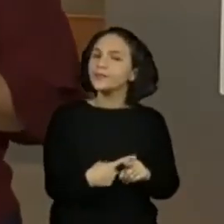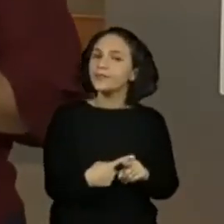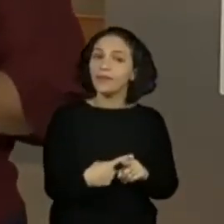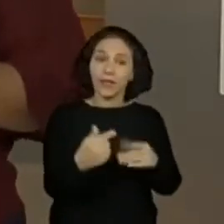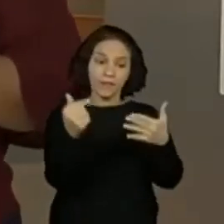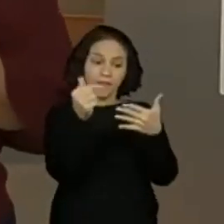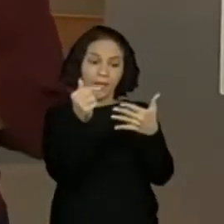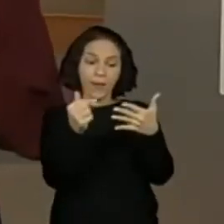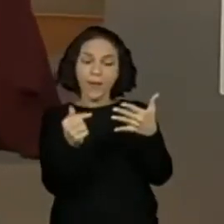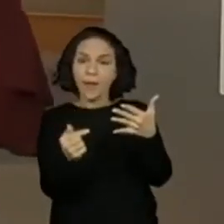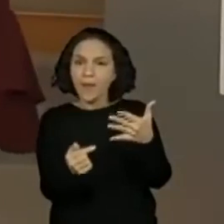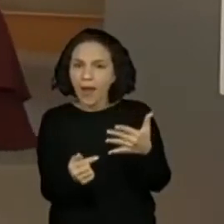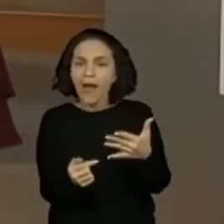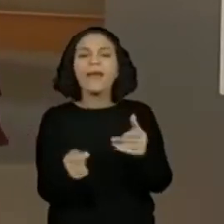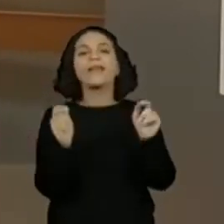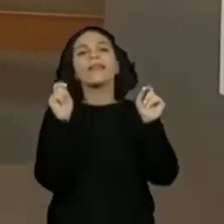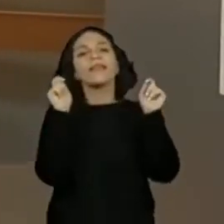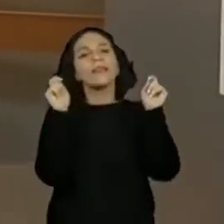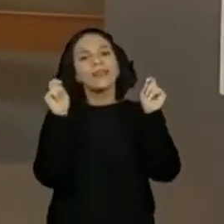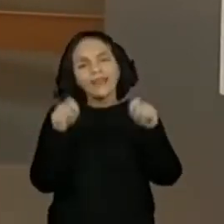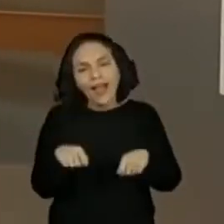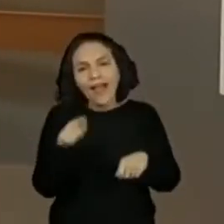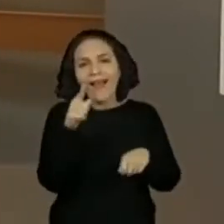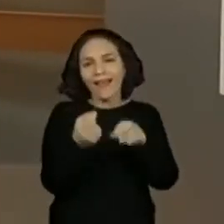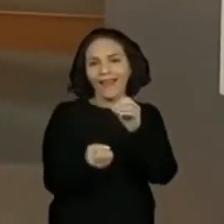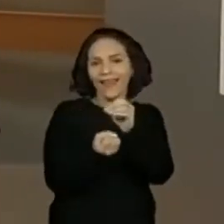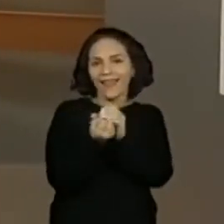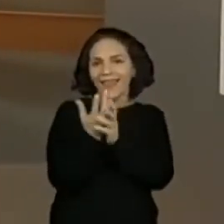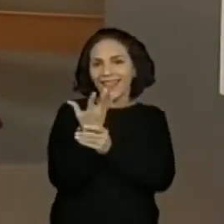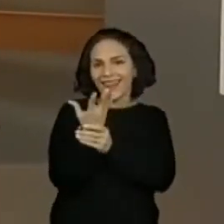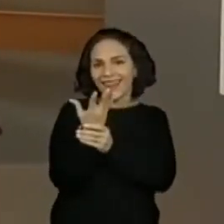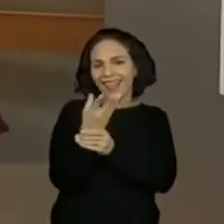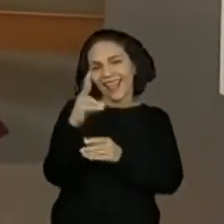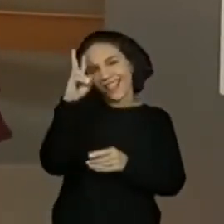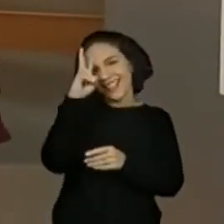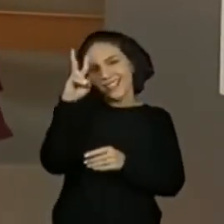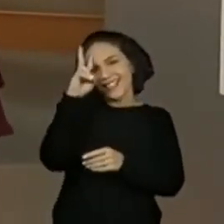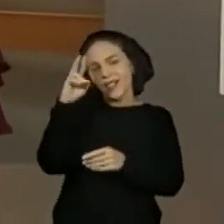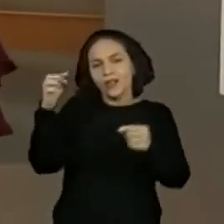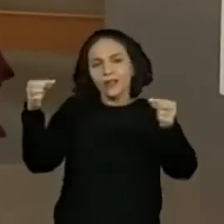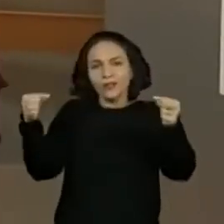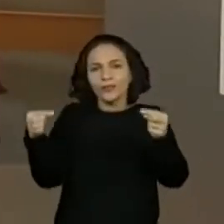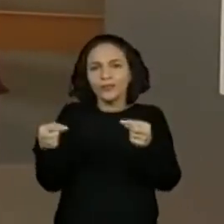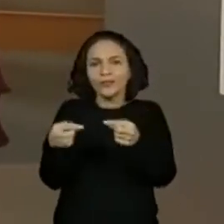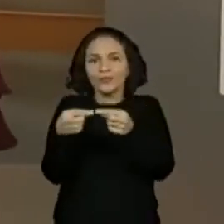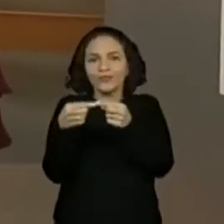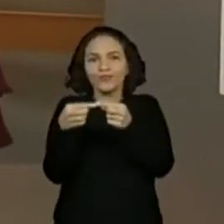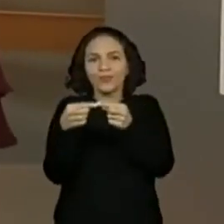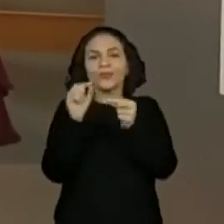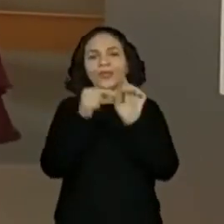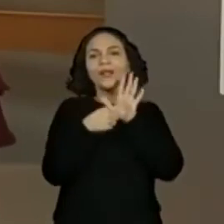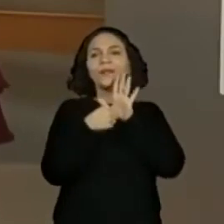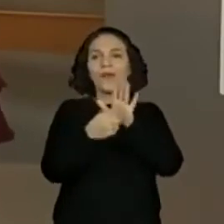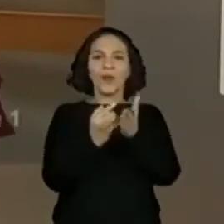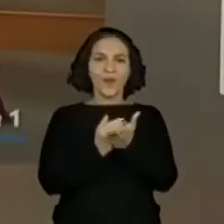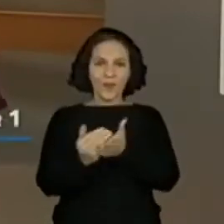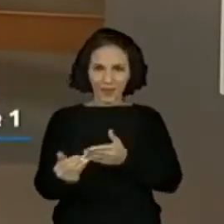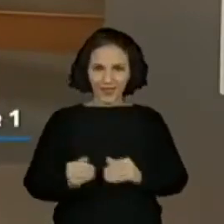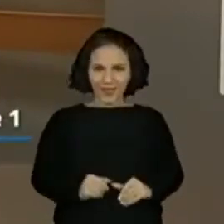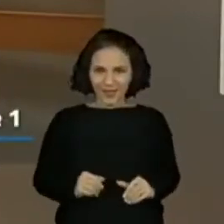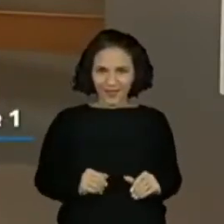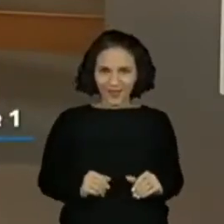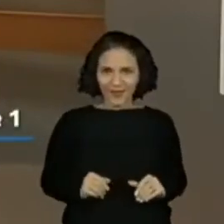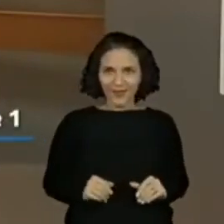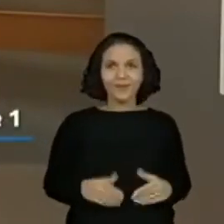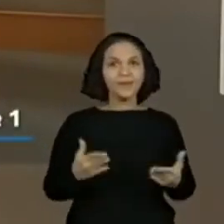elementos vai dar condições da gente produzir um final coerente com o que está posto ali. Tudo bem? Então,